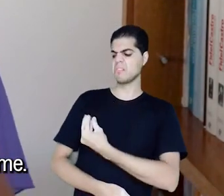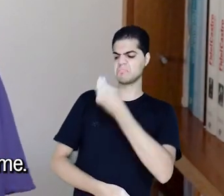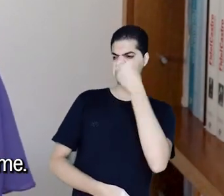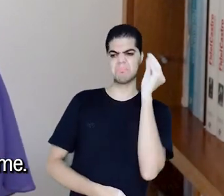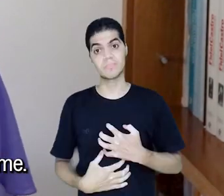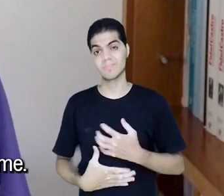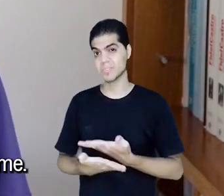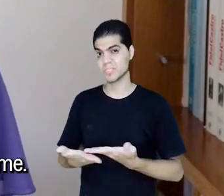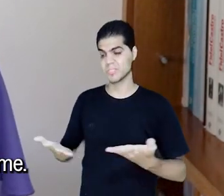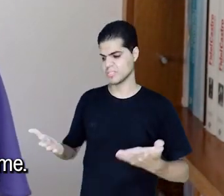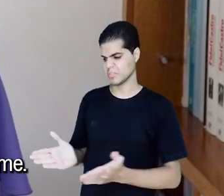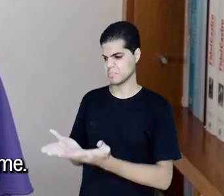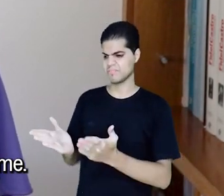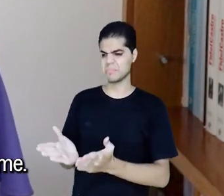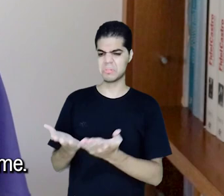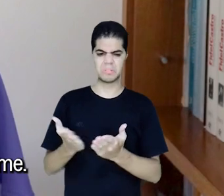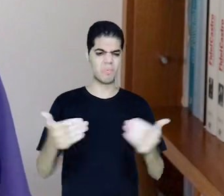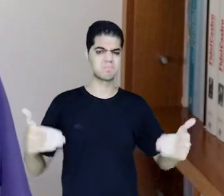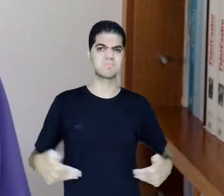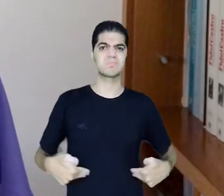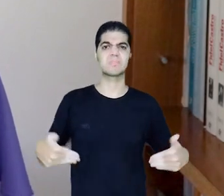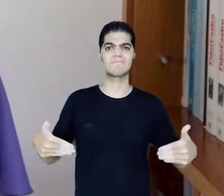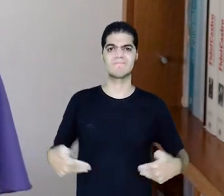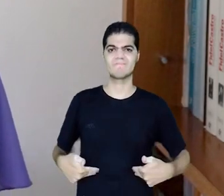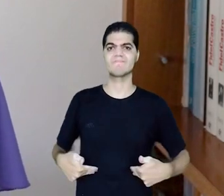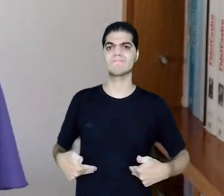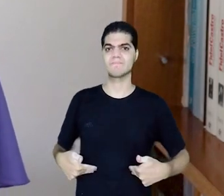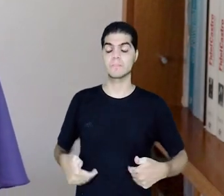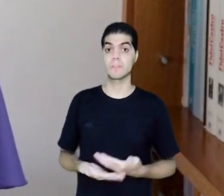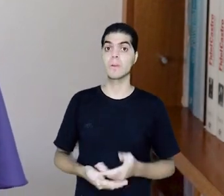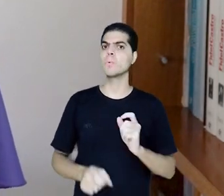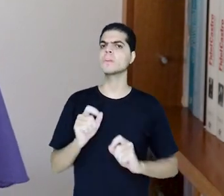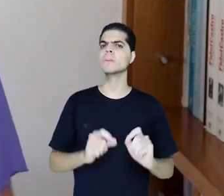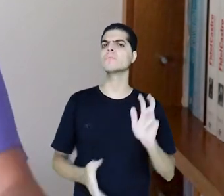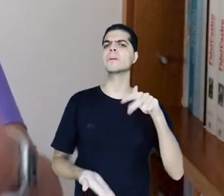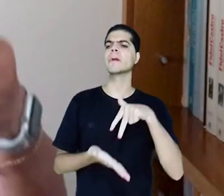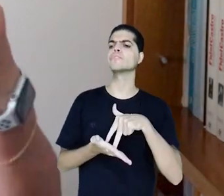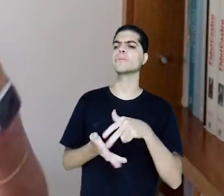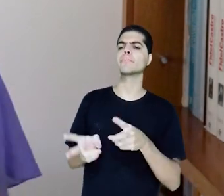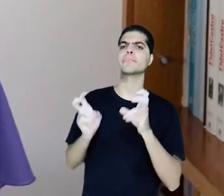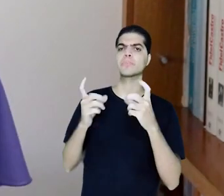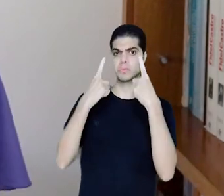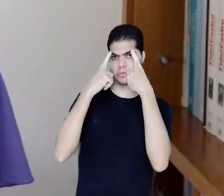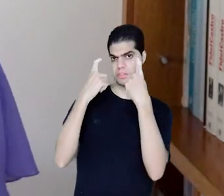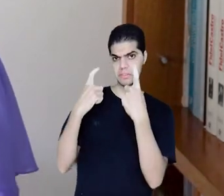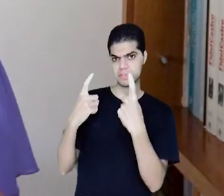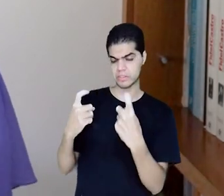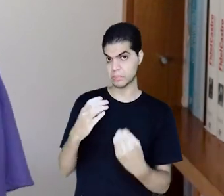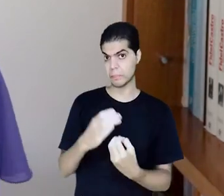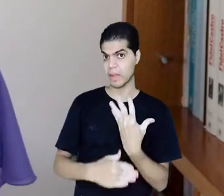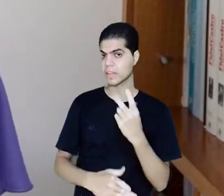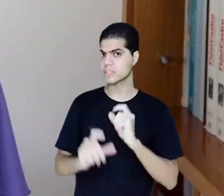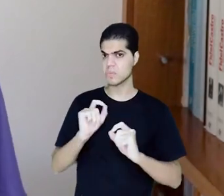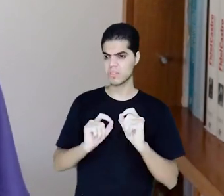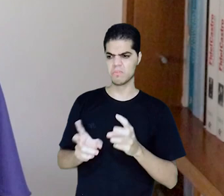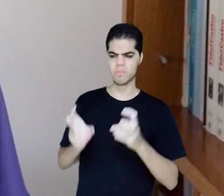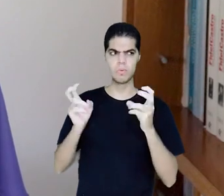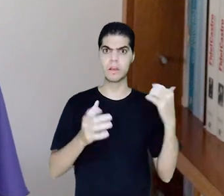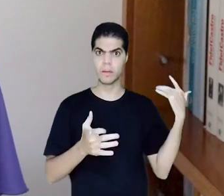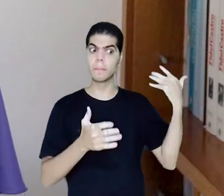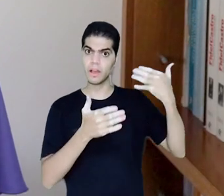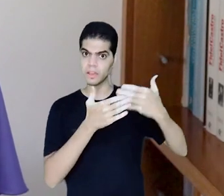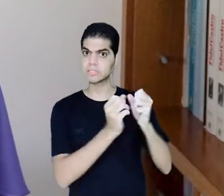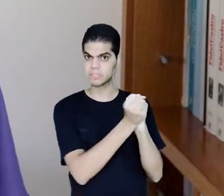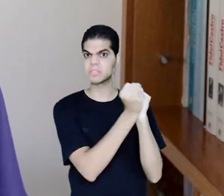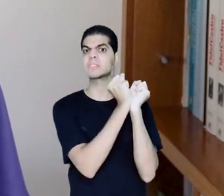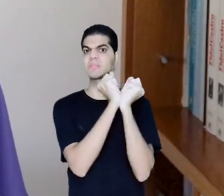insensibilidade diante da miséria e da fome. O legado da violência cuja origem tem a marca da escravidão